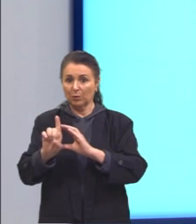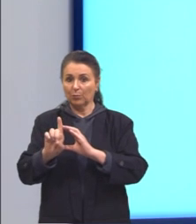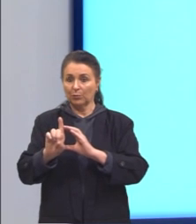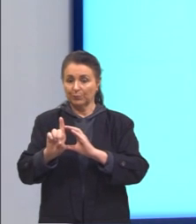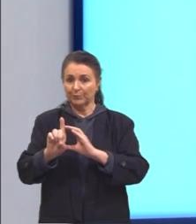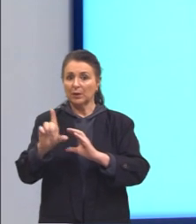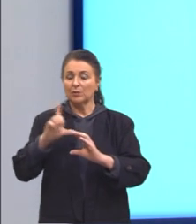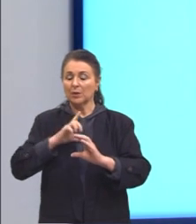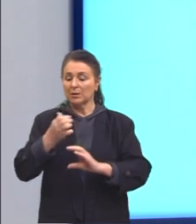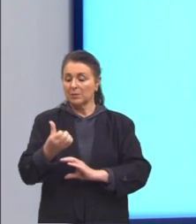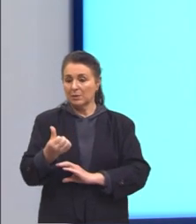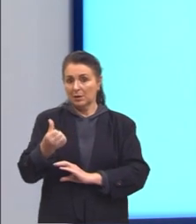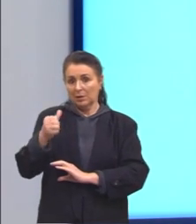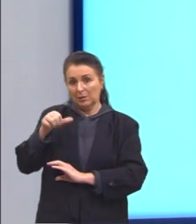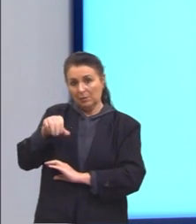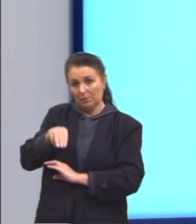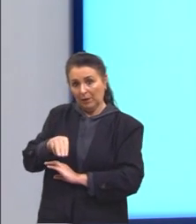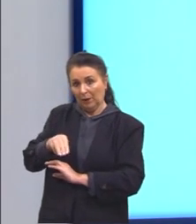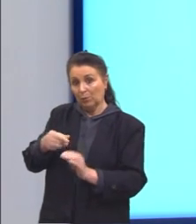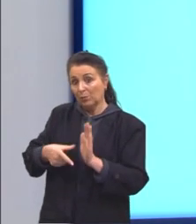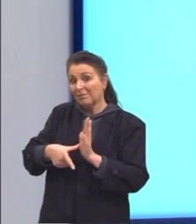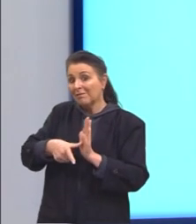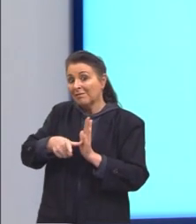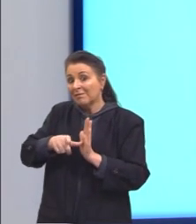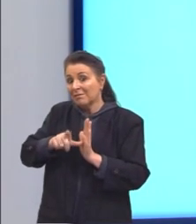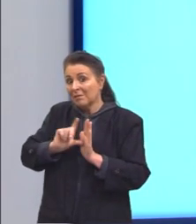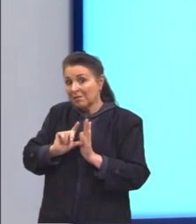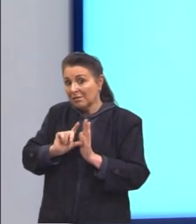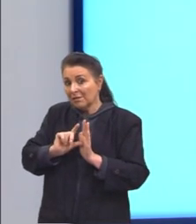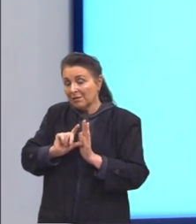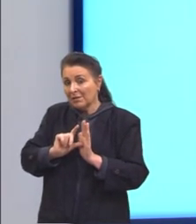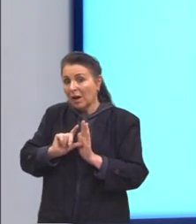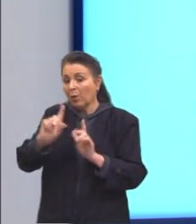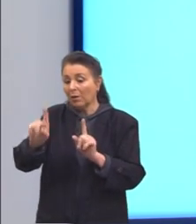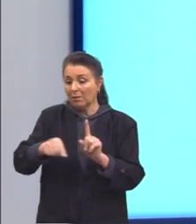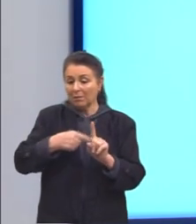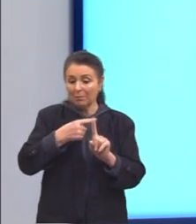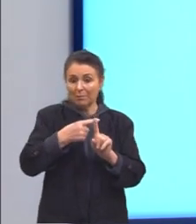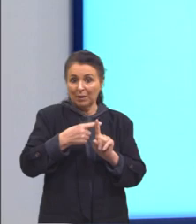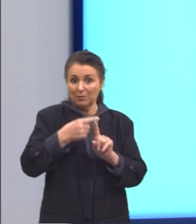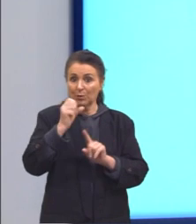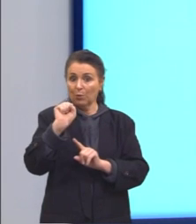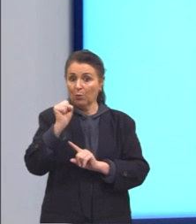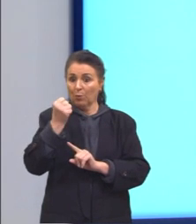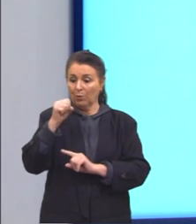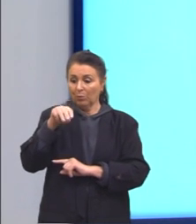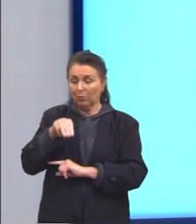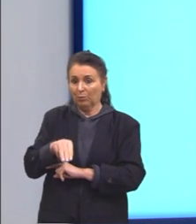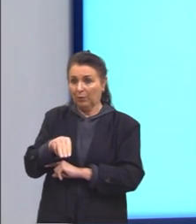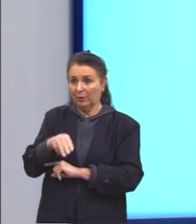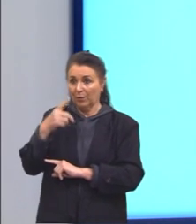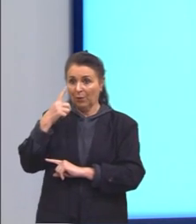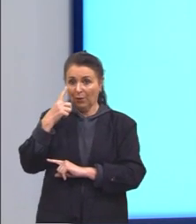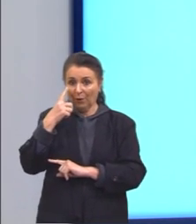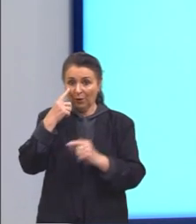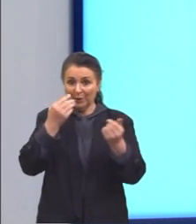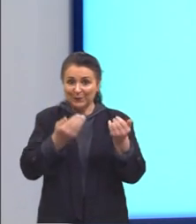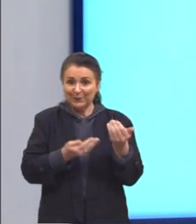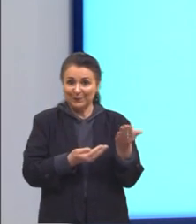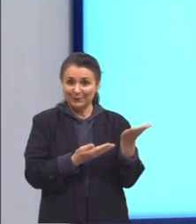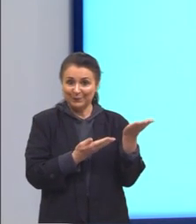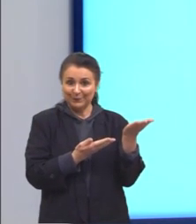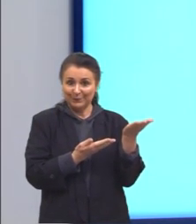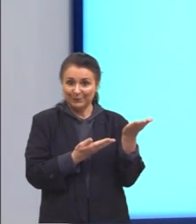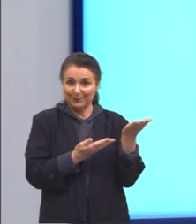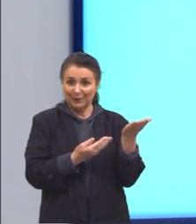tínhamos os 6 metros anteriores e nós vamos adicionar 8 metros, ou aqui na figura, 4 metros ali